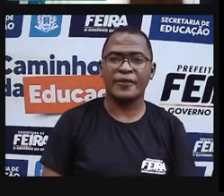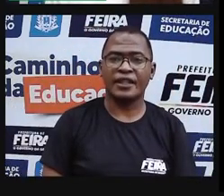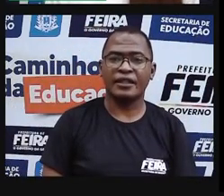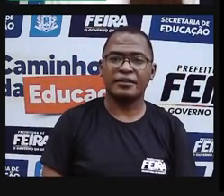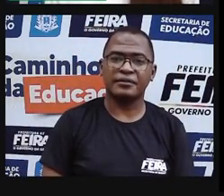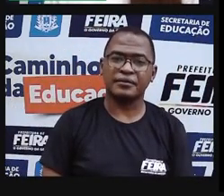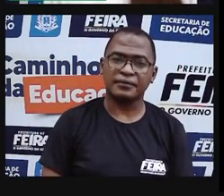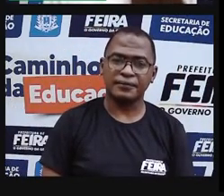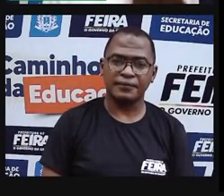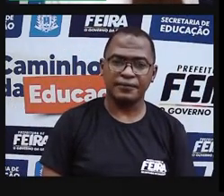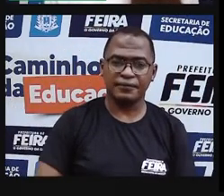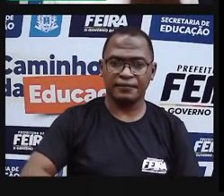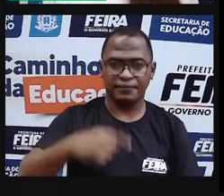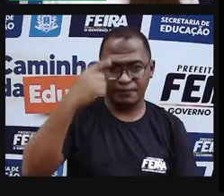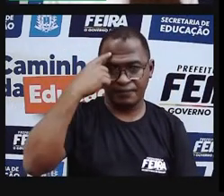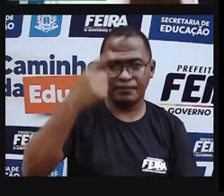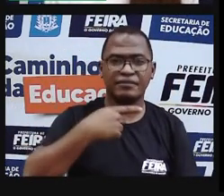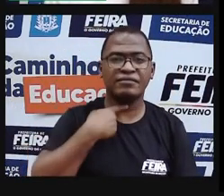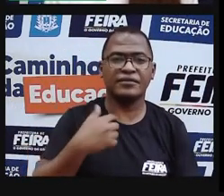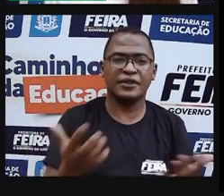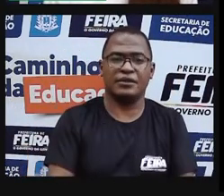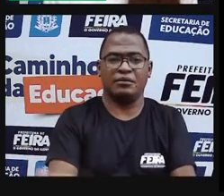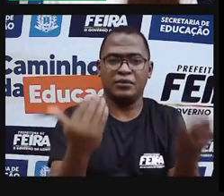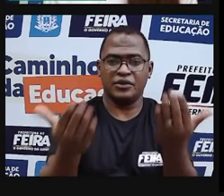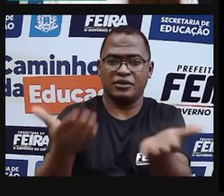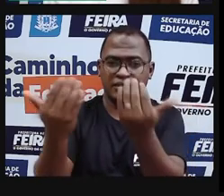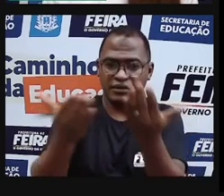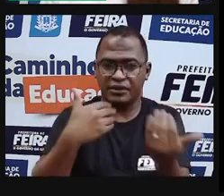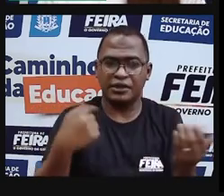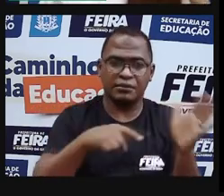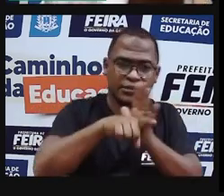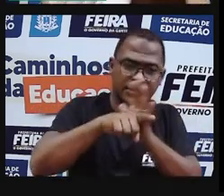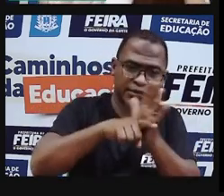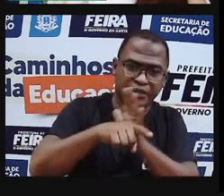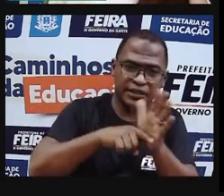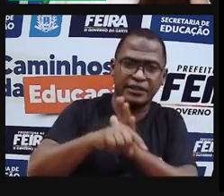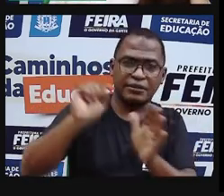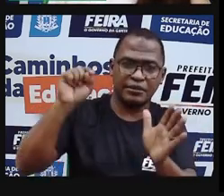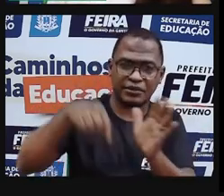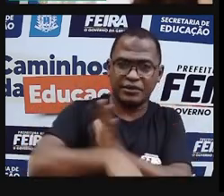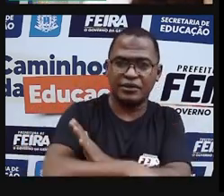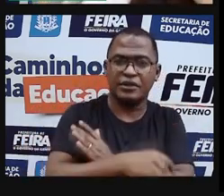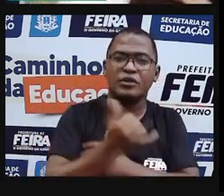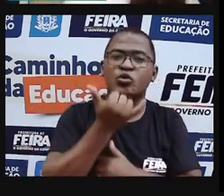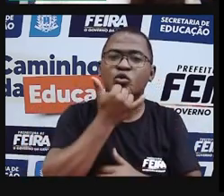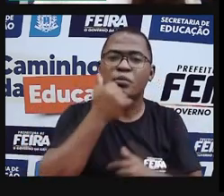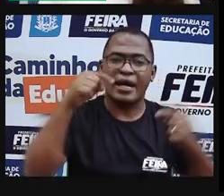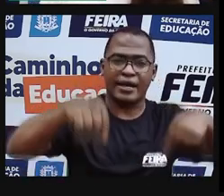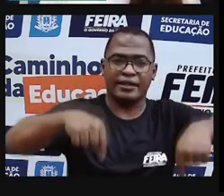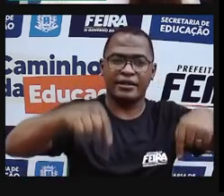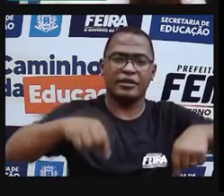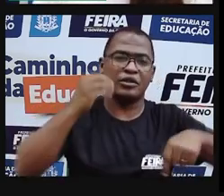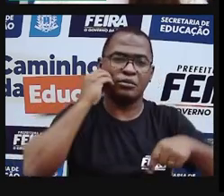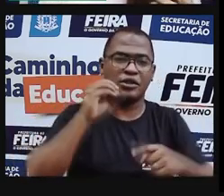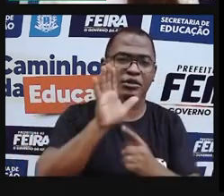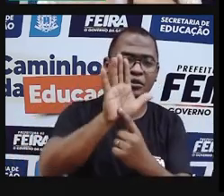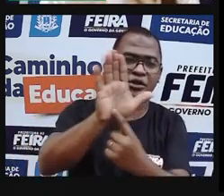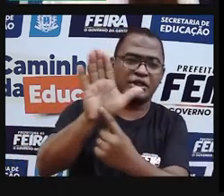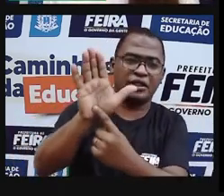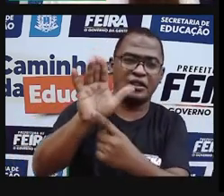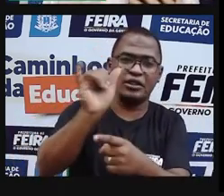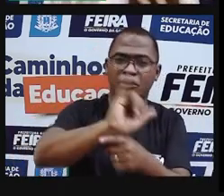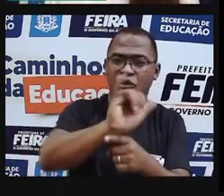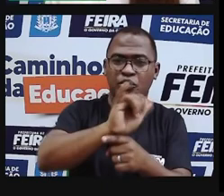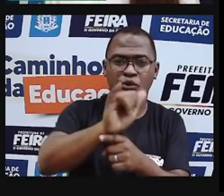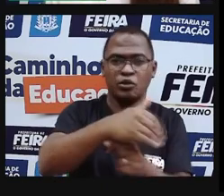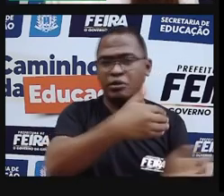E eu quero que vocês pesquisem um pouco mais. Eu não posso mostrar para vocês vídeos no YouTube que mostram como